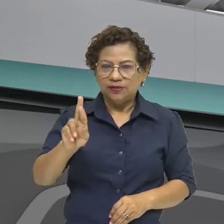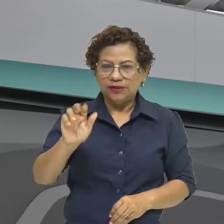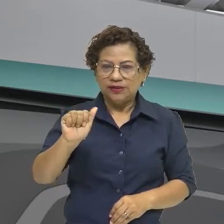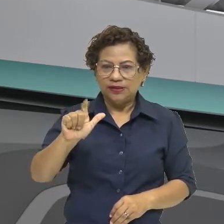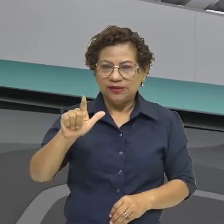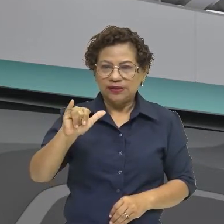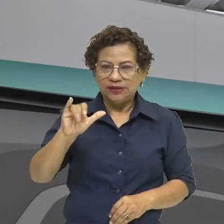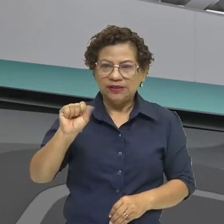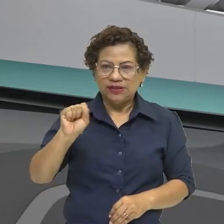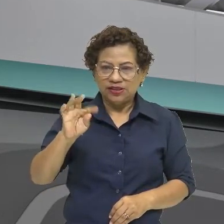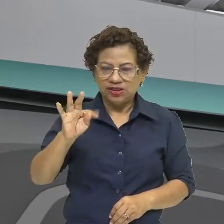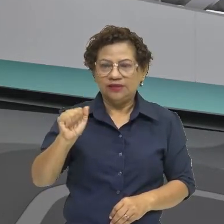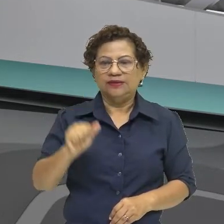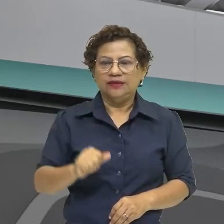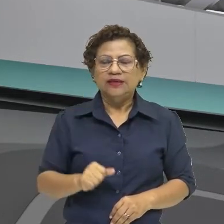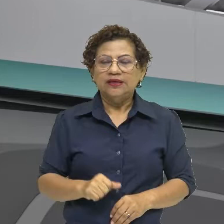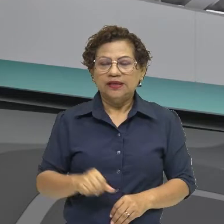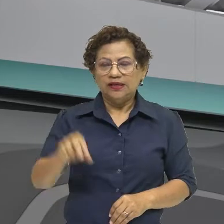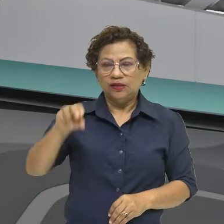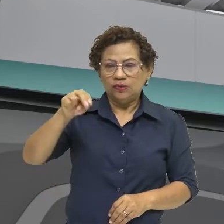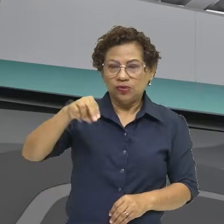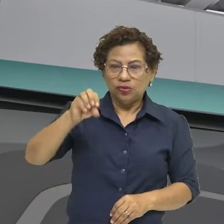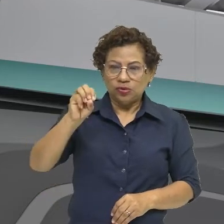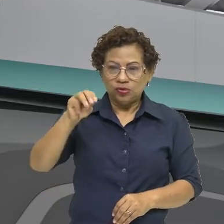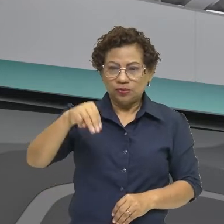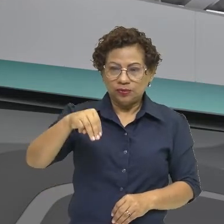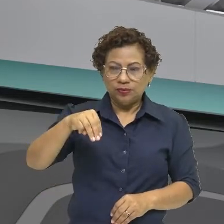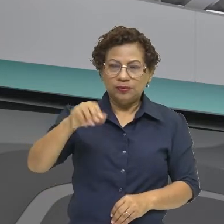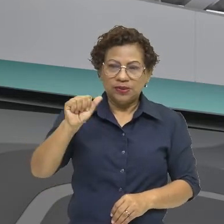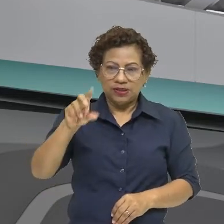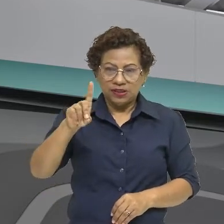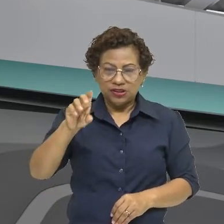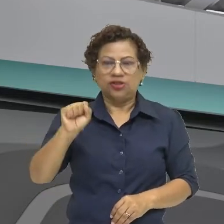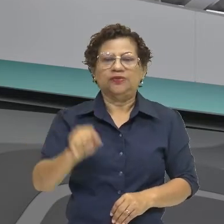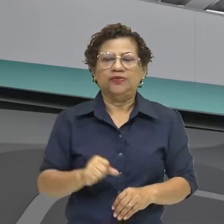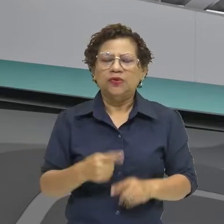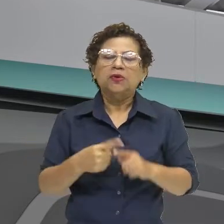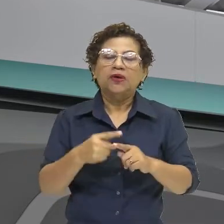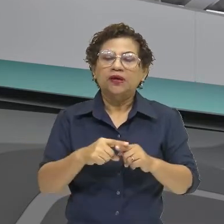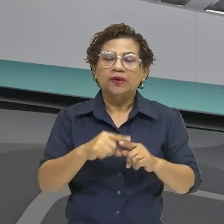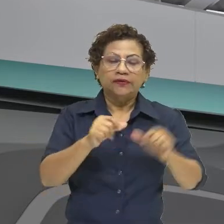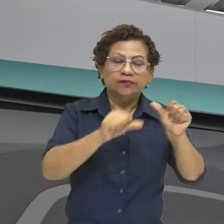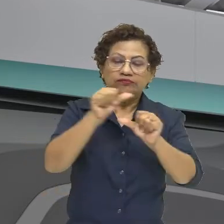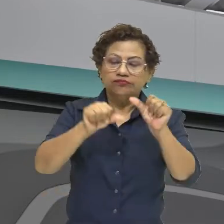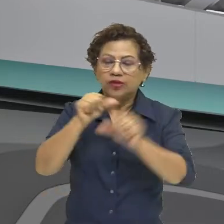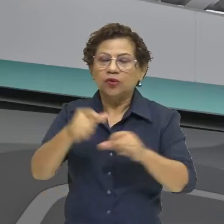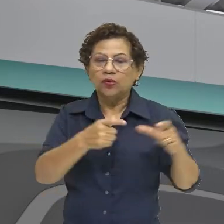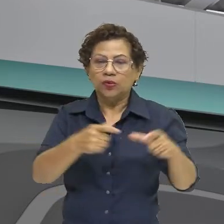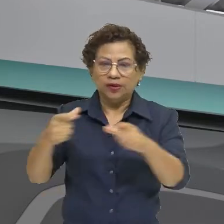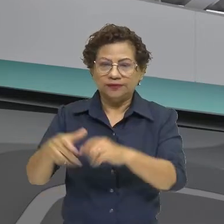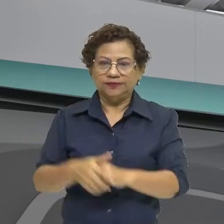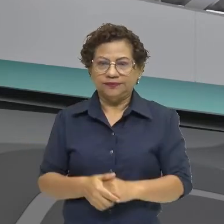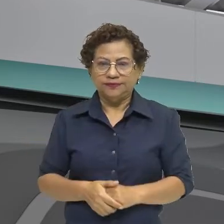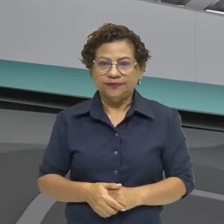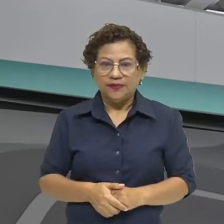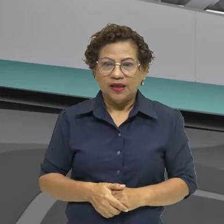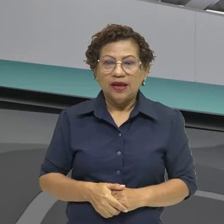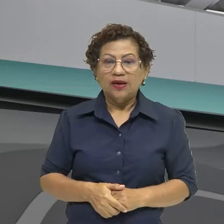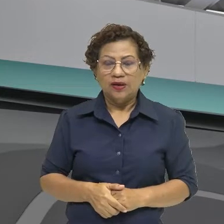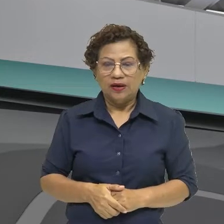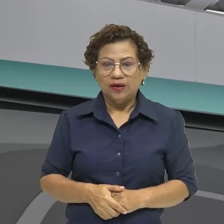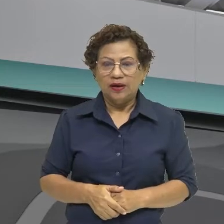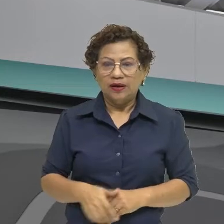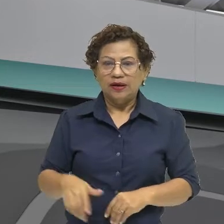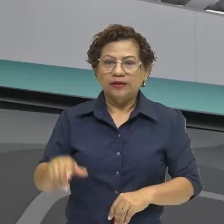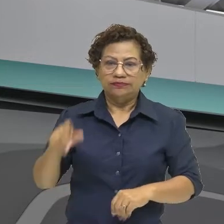naturalista, certo? Aqui no Paleolítico Superior, o homem continua ainda sendo nômade. Ele ainda não vive,